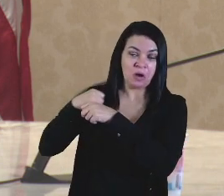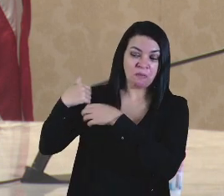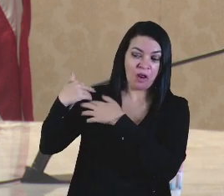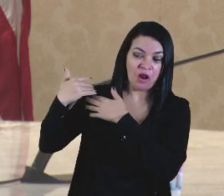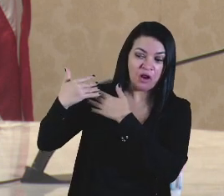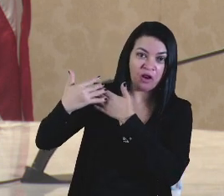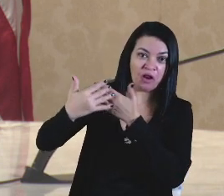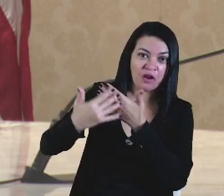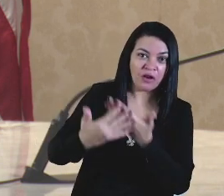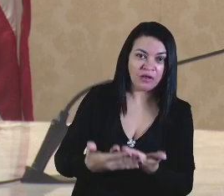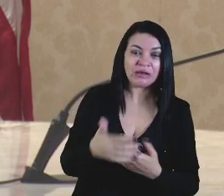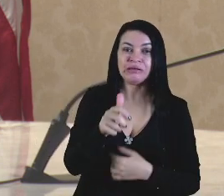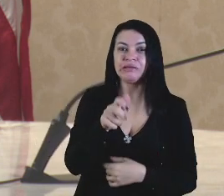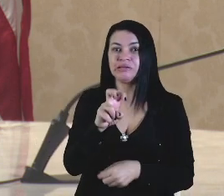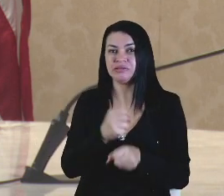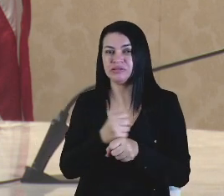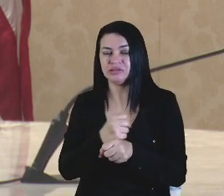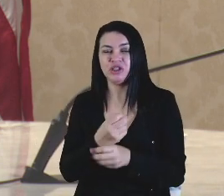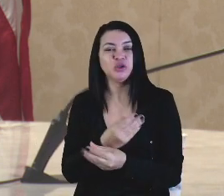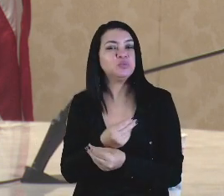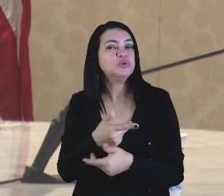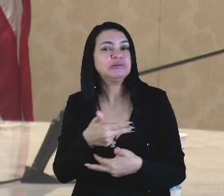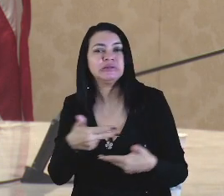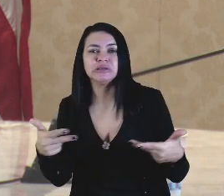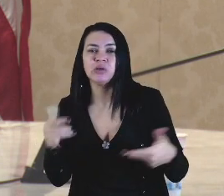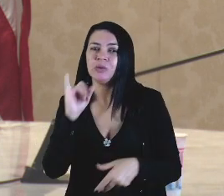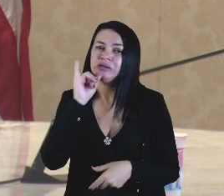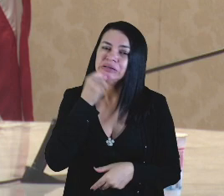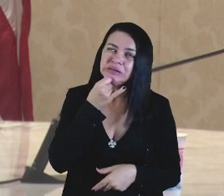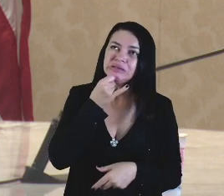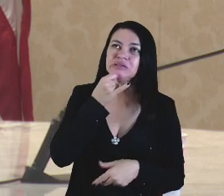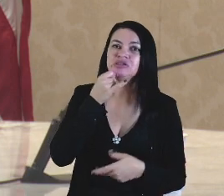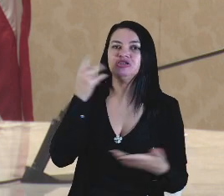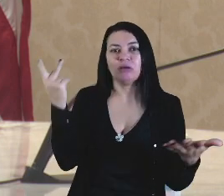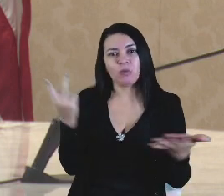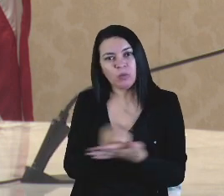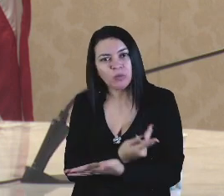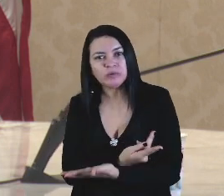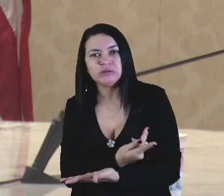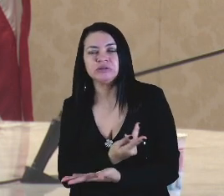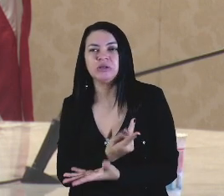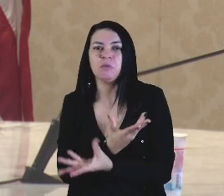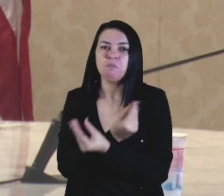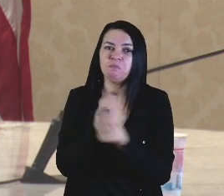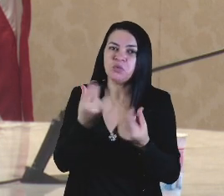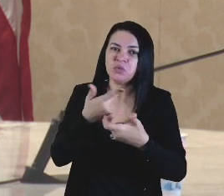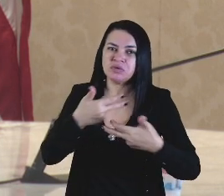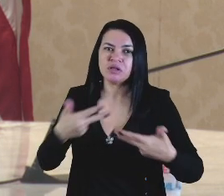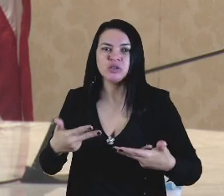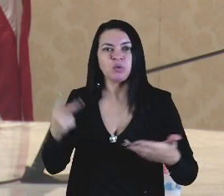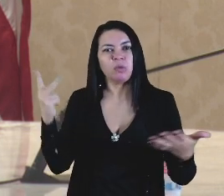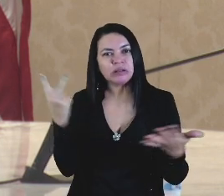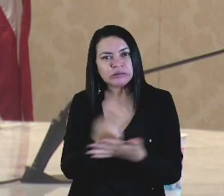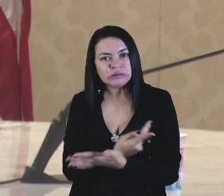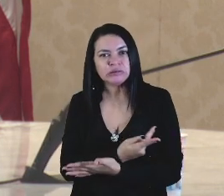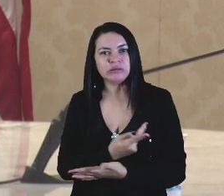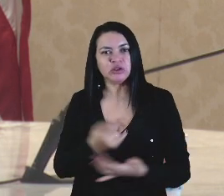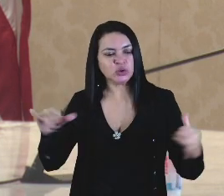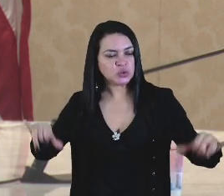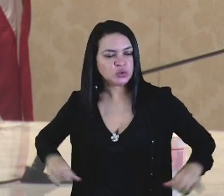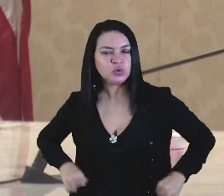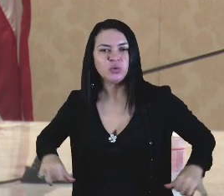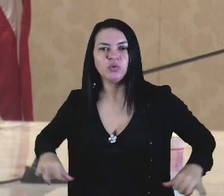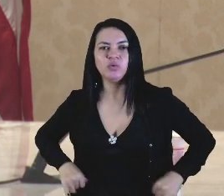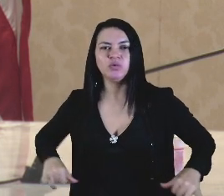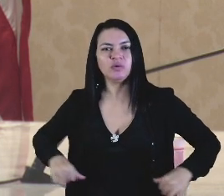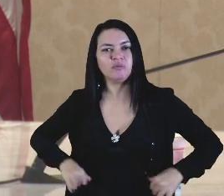tristes aconteceram, muitas coisas que causaram sofrimento aconteceram nas nossas